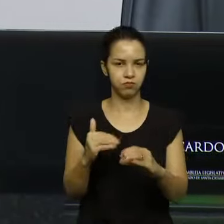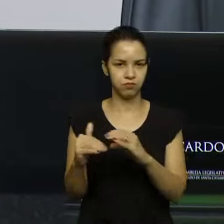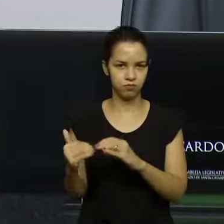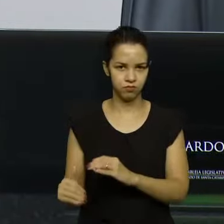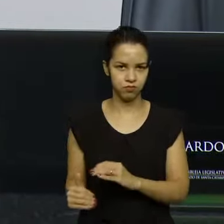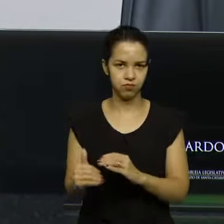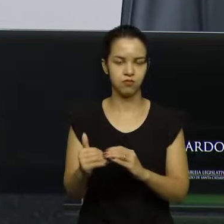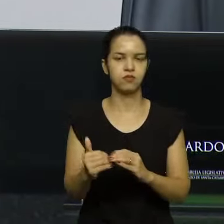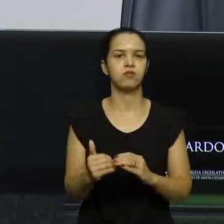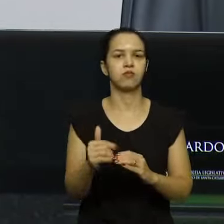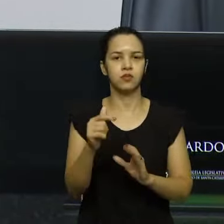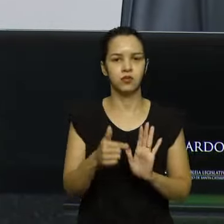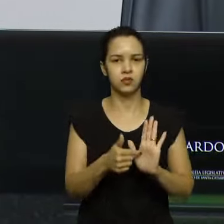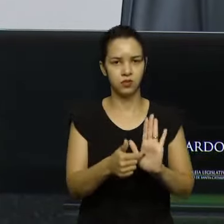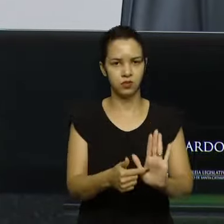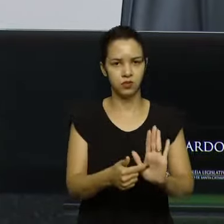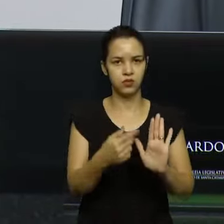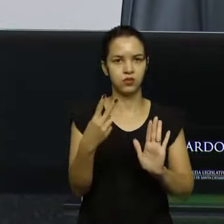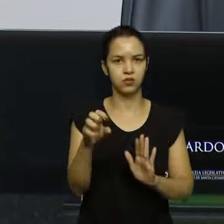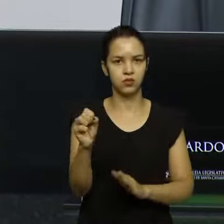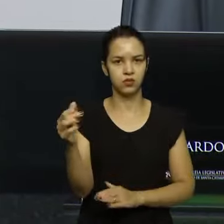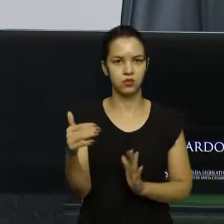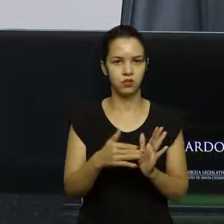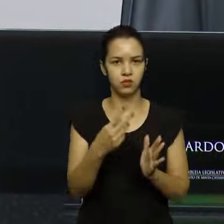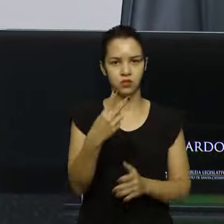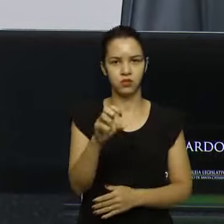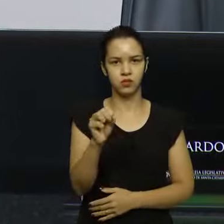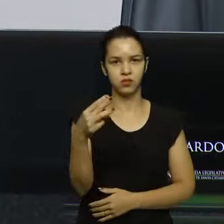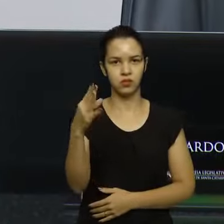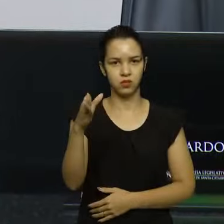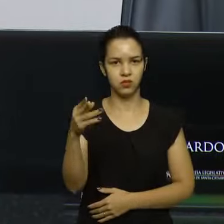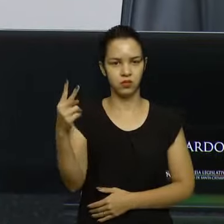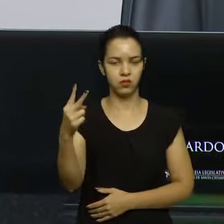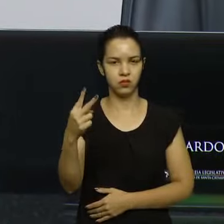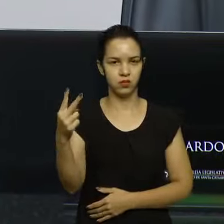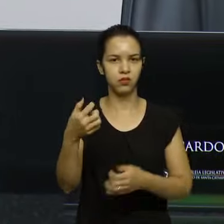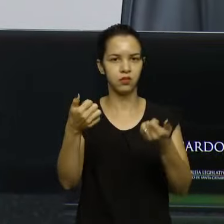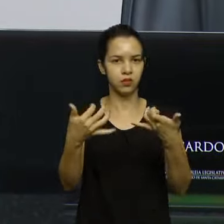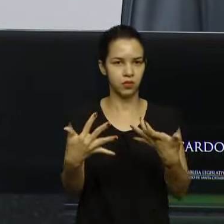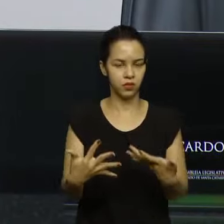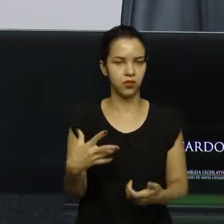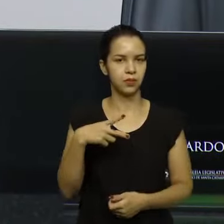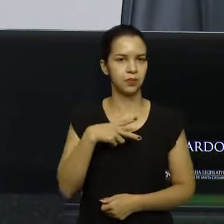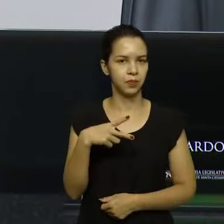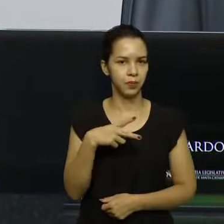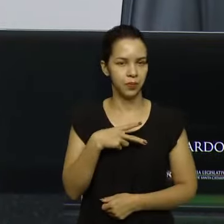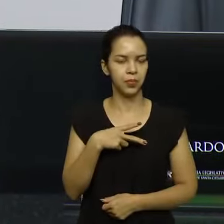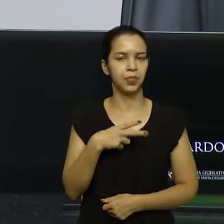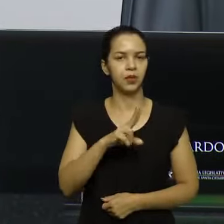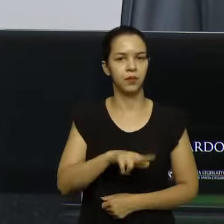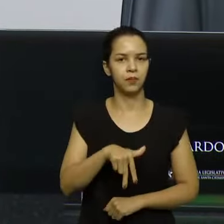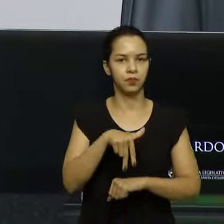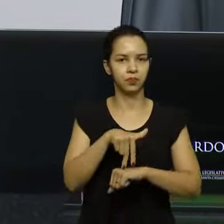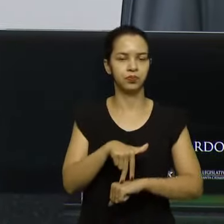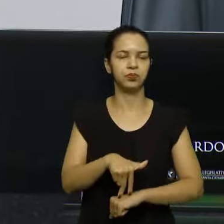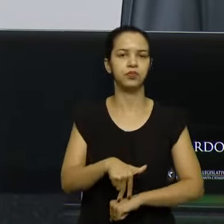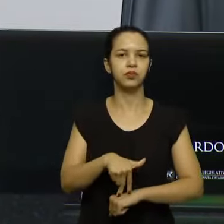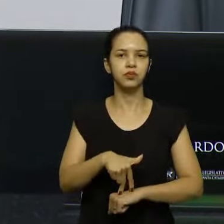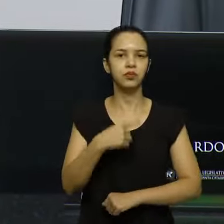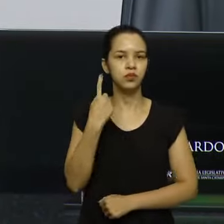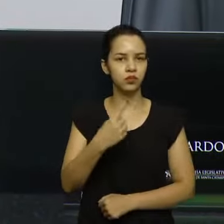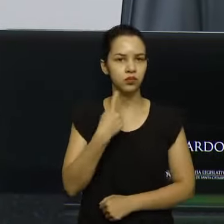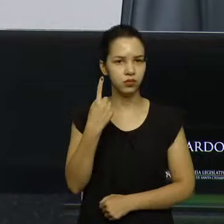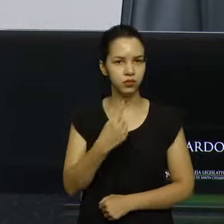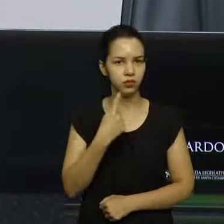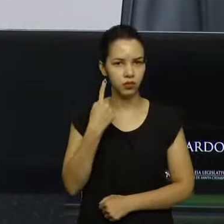273 a 283, barra 2022. Explicações pessoais. Fez uso da palavra o senhor deputado